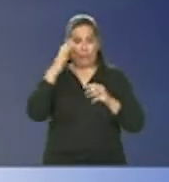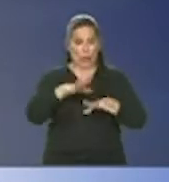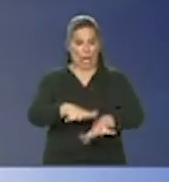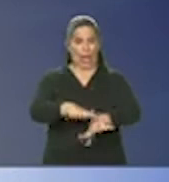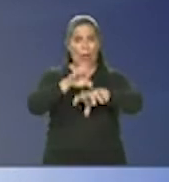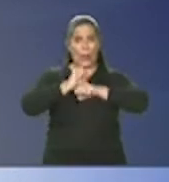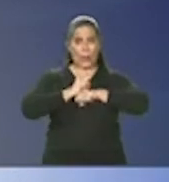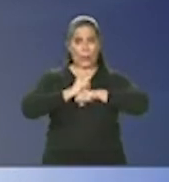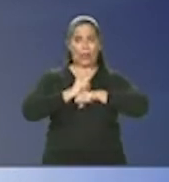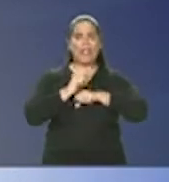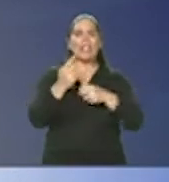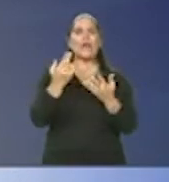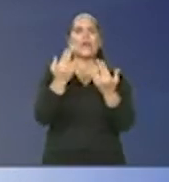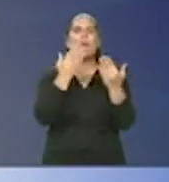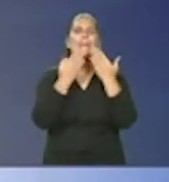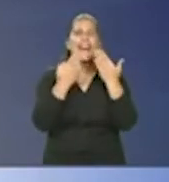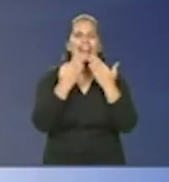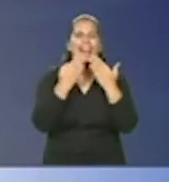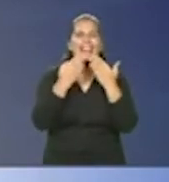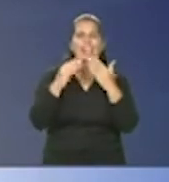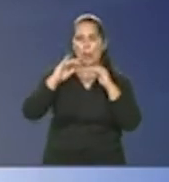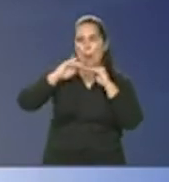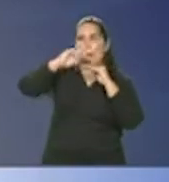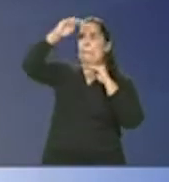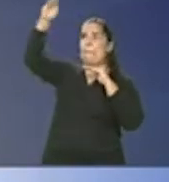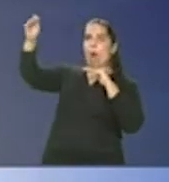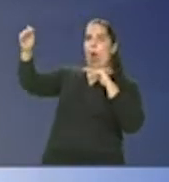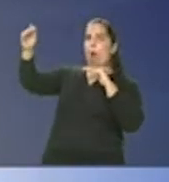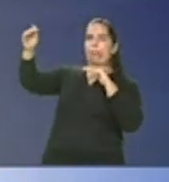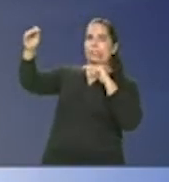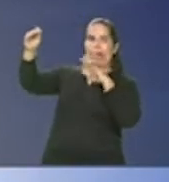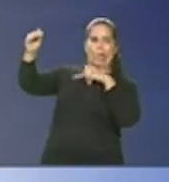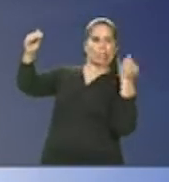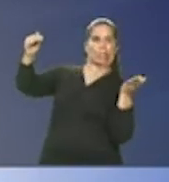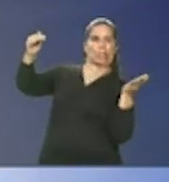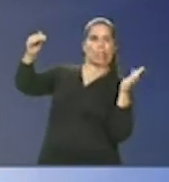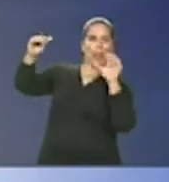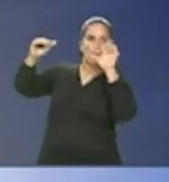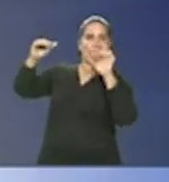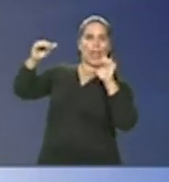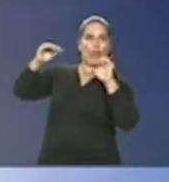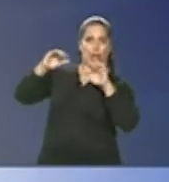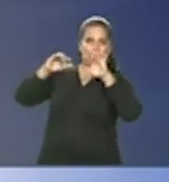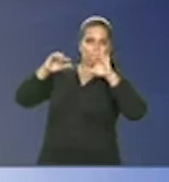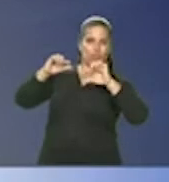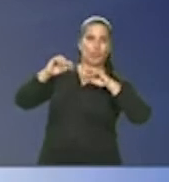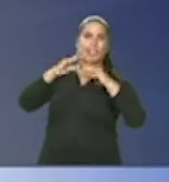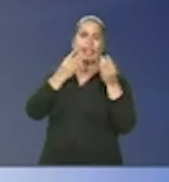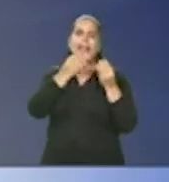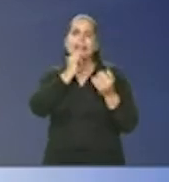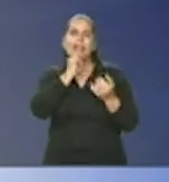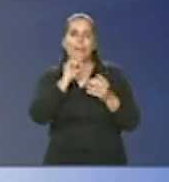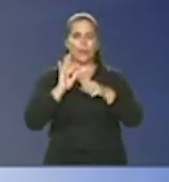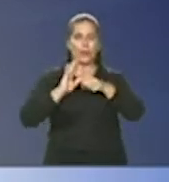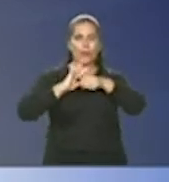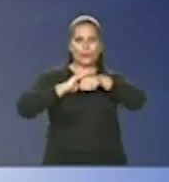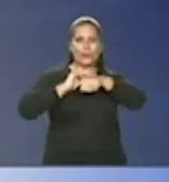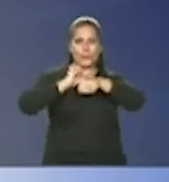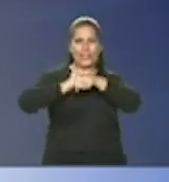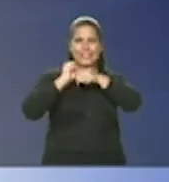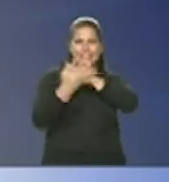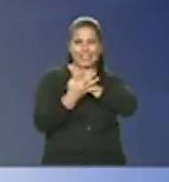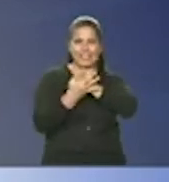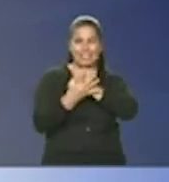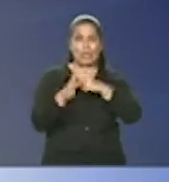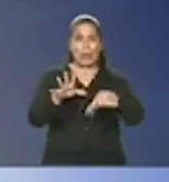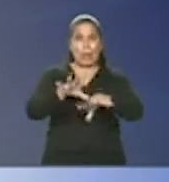como o morro do pão de açúcar, mas seja como o morro do lado, cara de cão, aquela curva do cara de cão, a primeira estação do